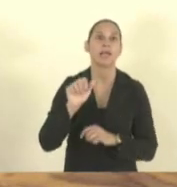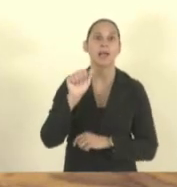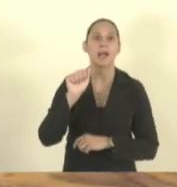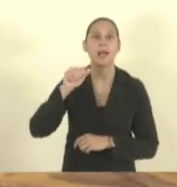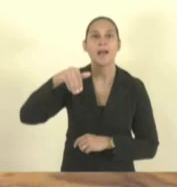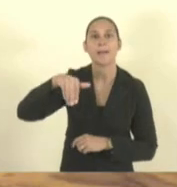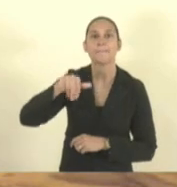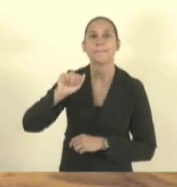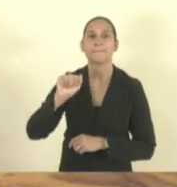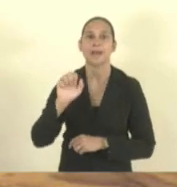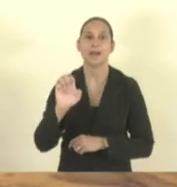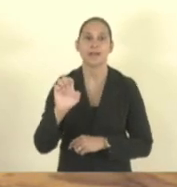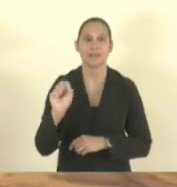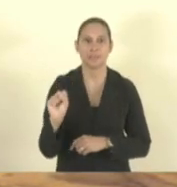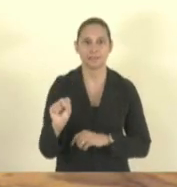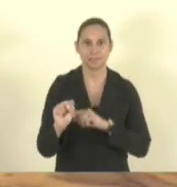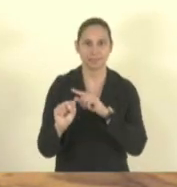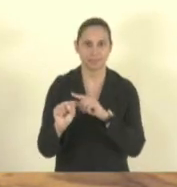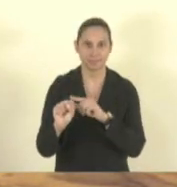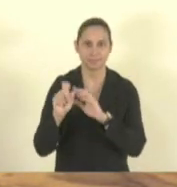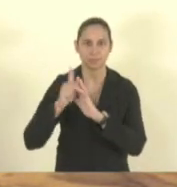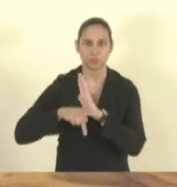só tem a escola.